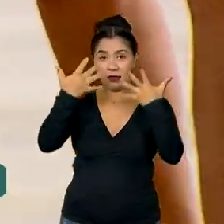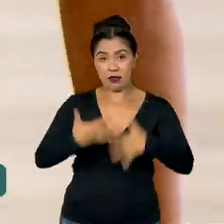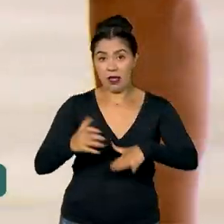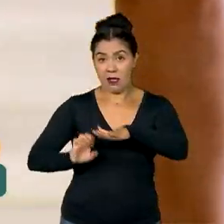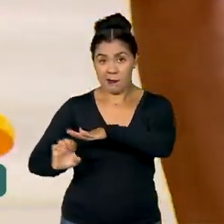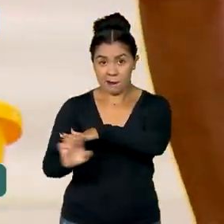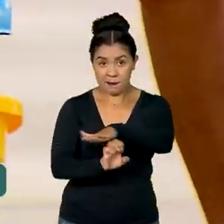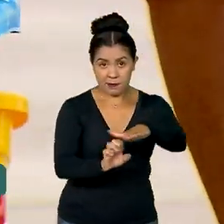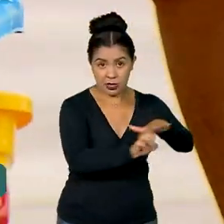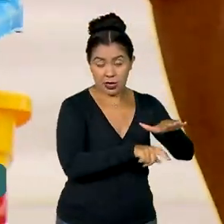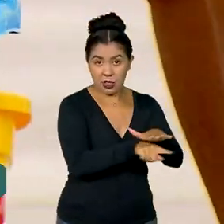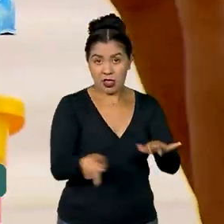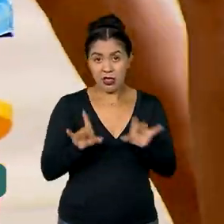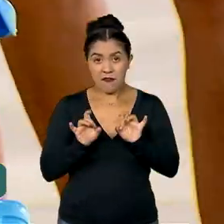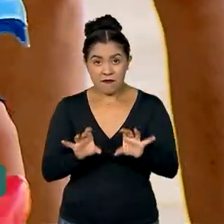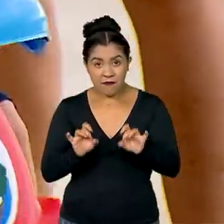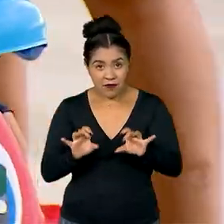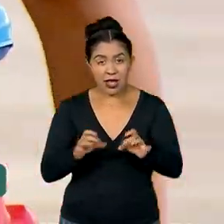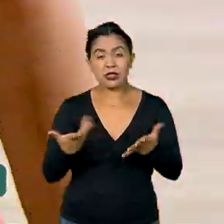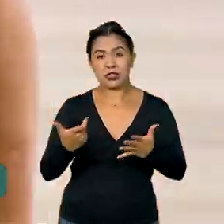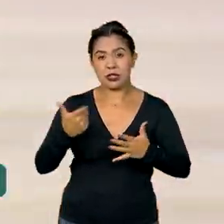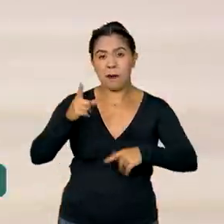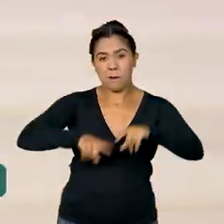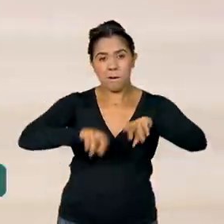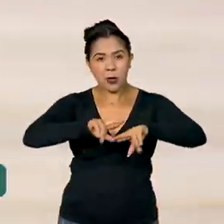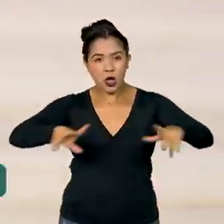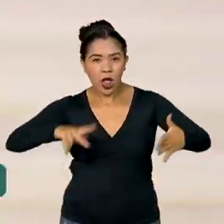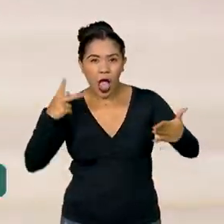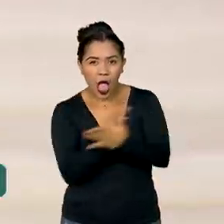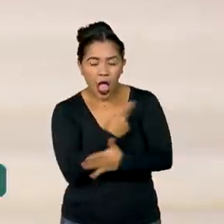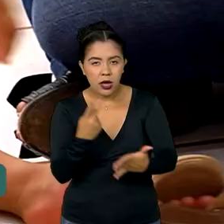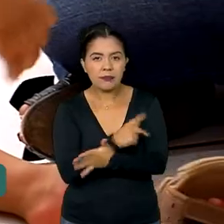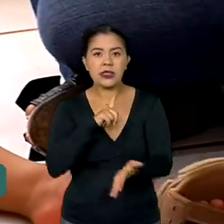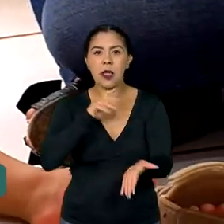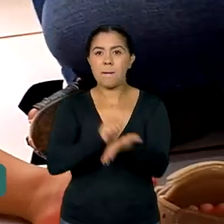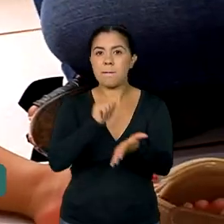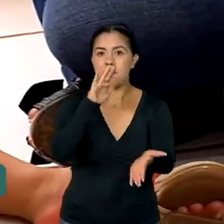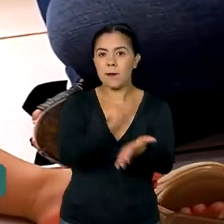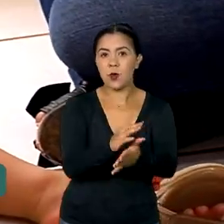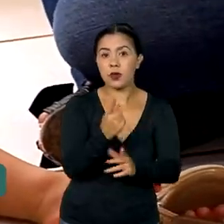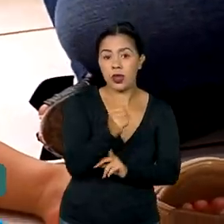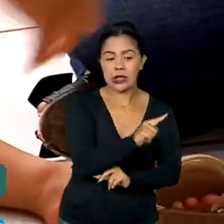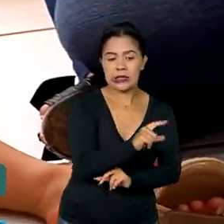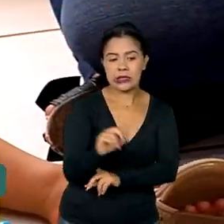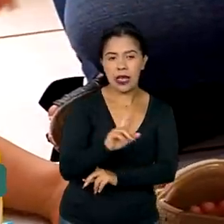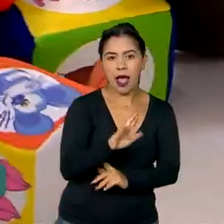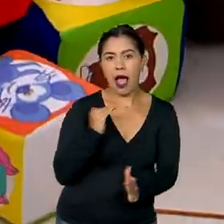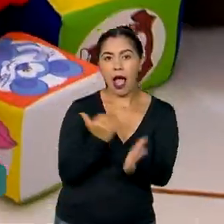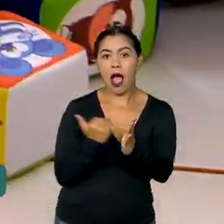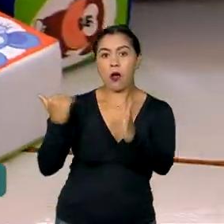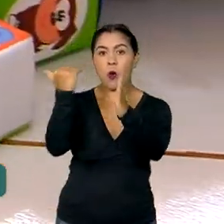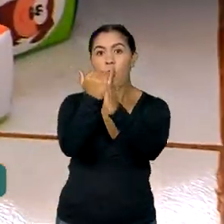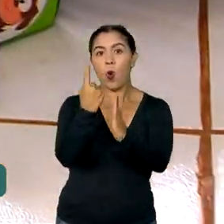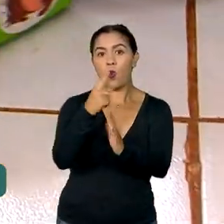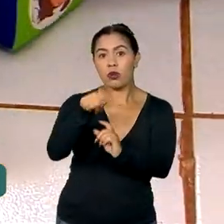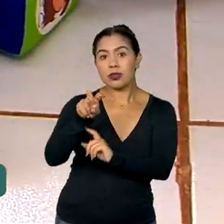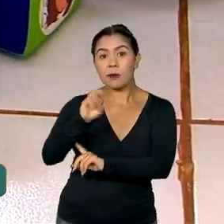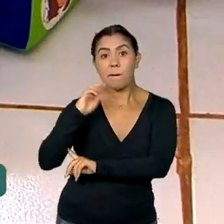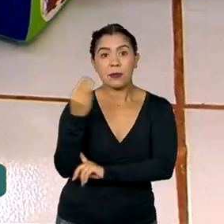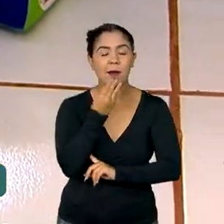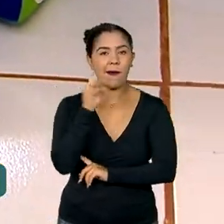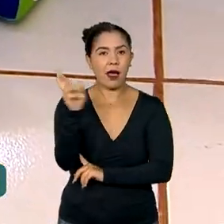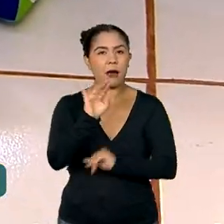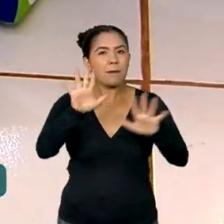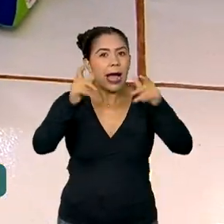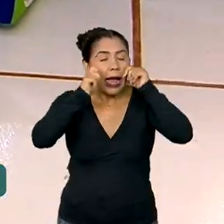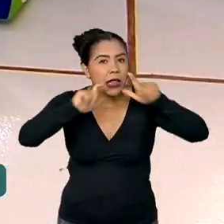vendem os produtos irregulares estão sujeitas a multas que vão de R$ a R 1,5 milhão. E atenção para